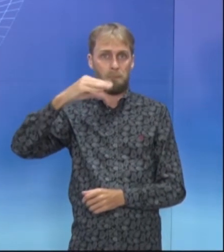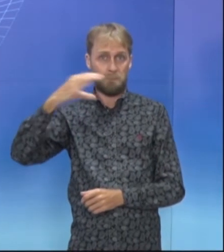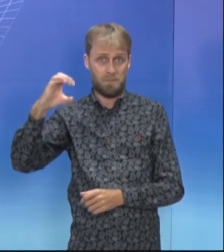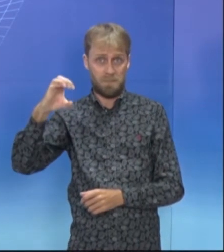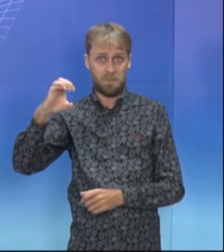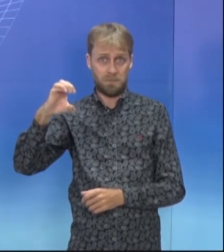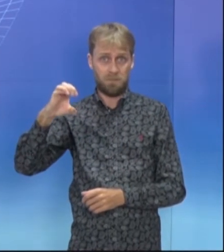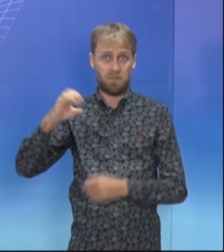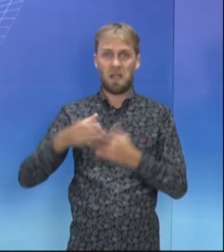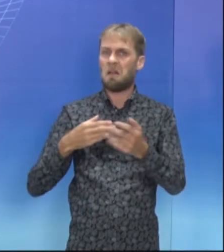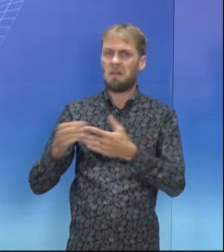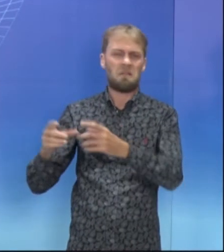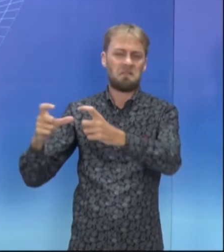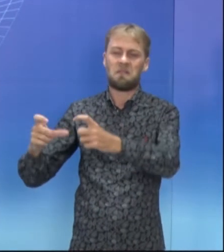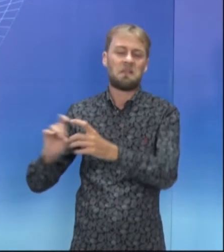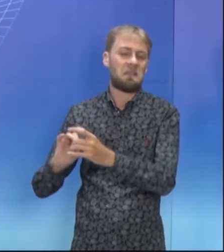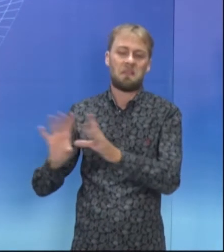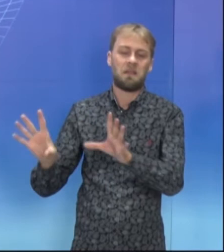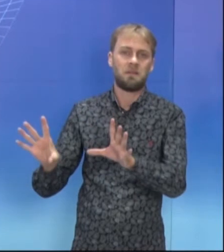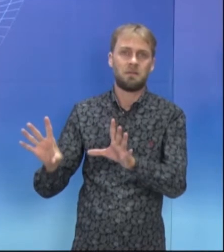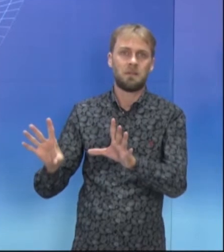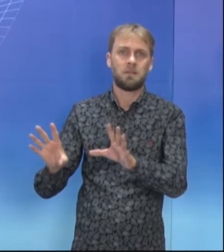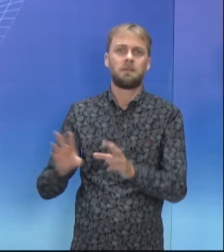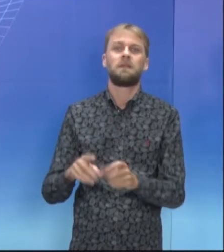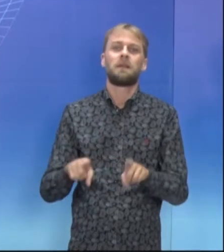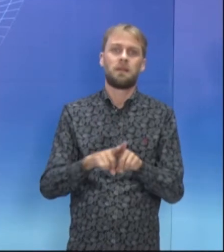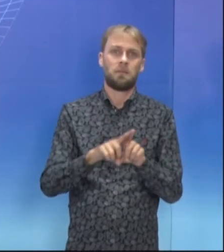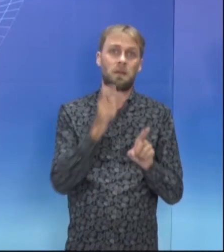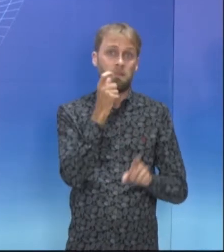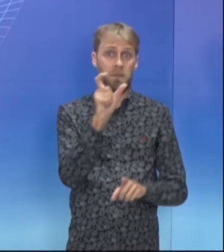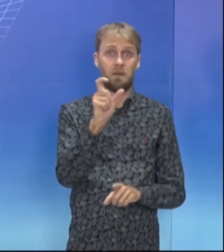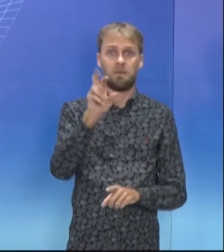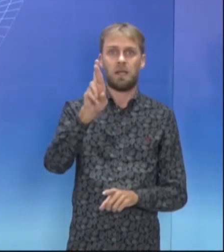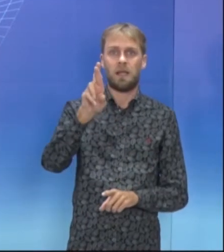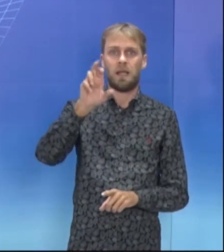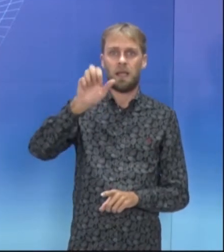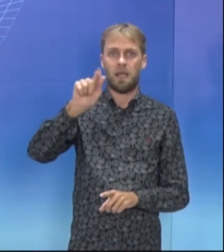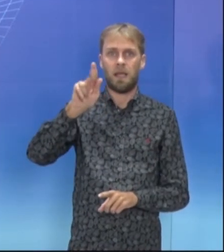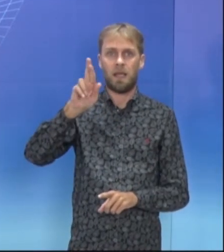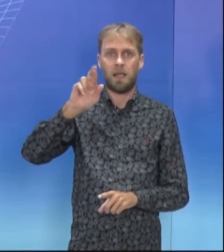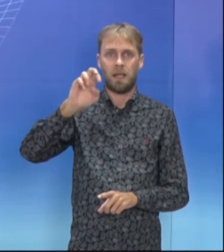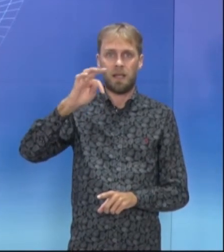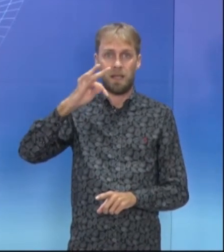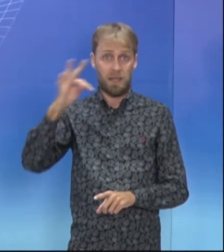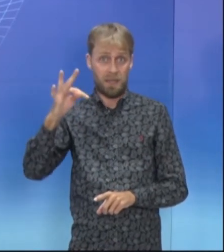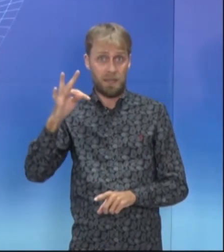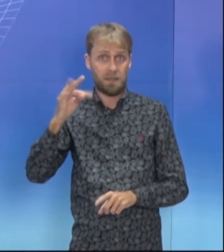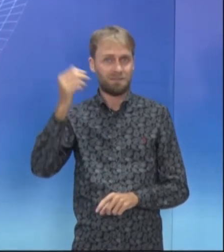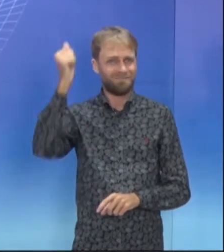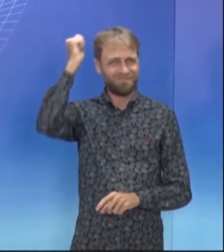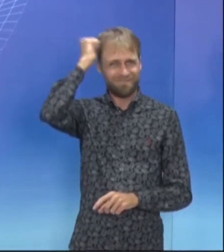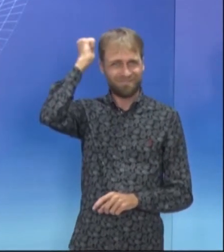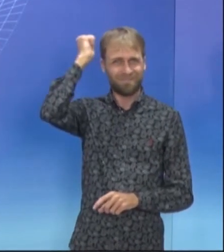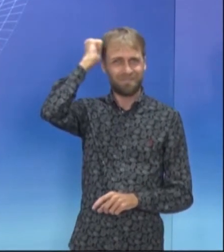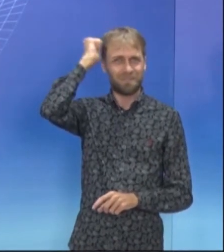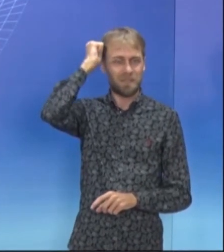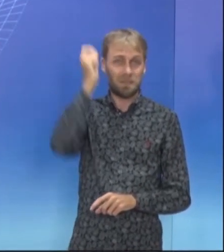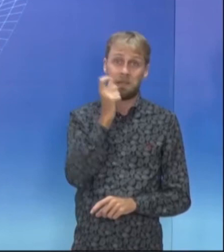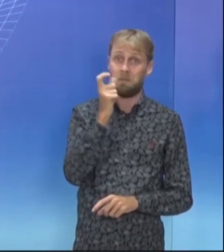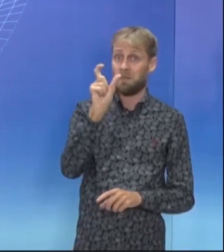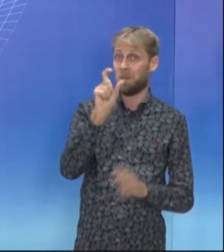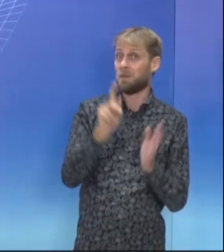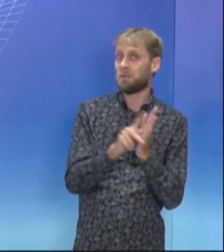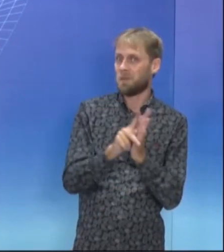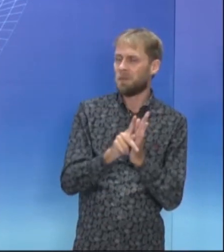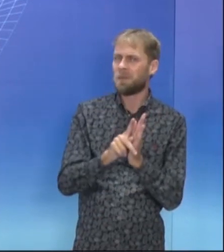e regret vai ser a palavra arrependimento. Você tendo esse vocábulo, tendo essa palavra no seu vocabulário, você pode concluir então que já